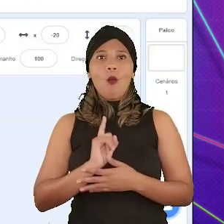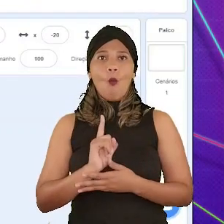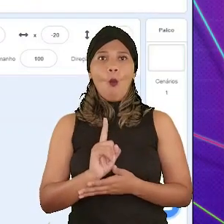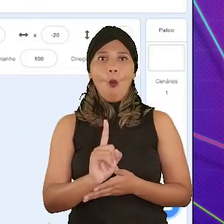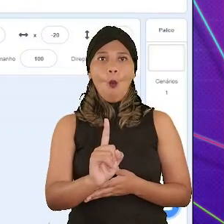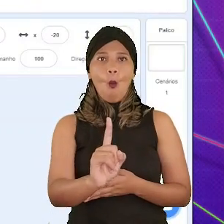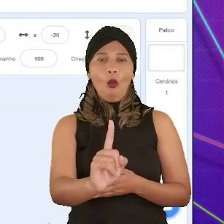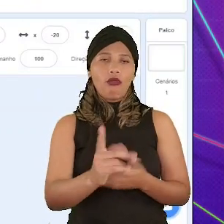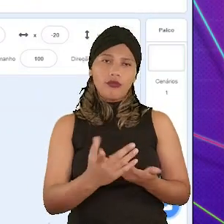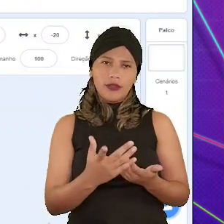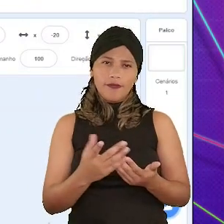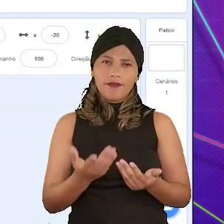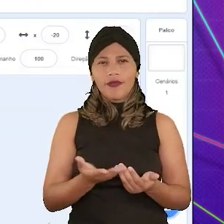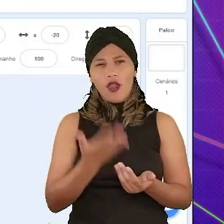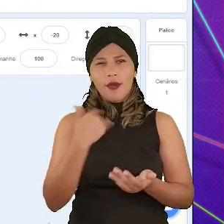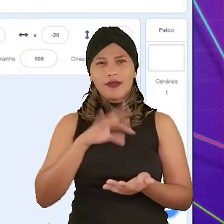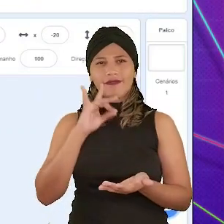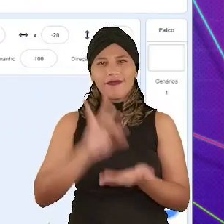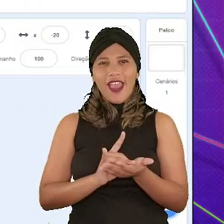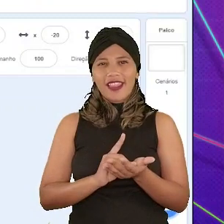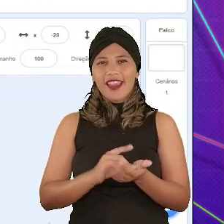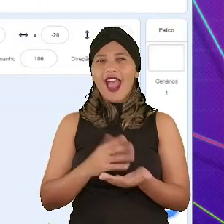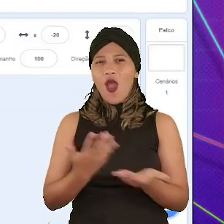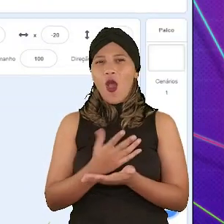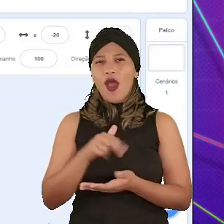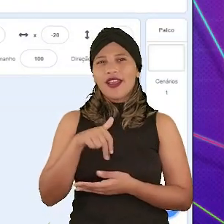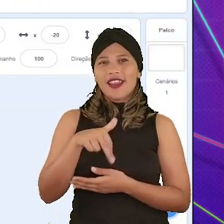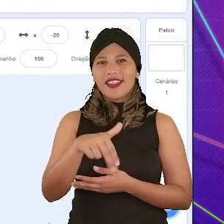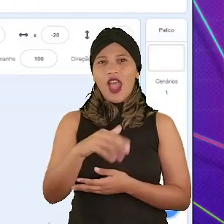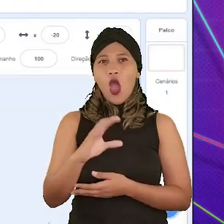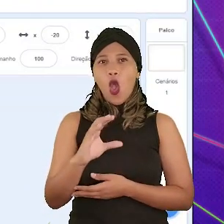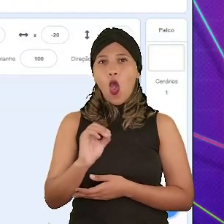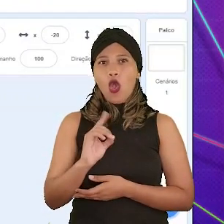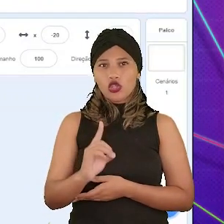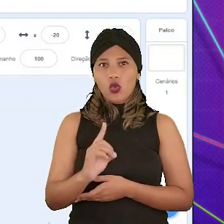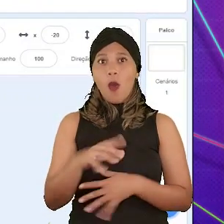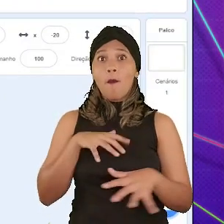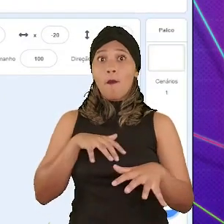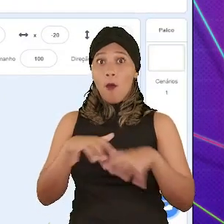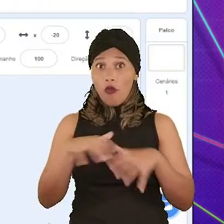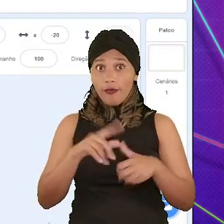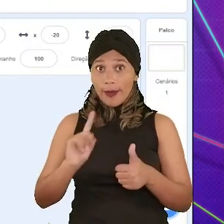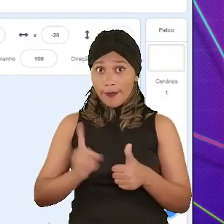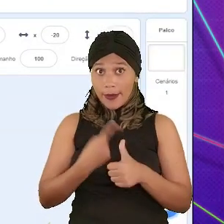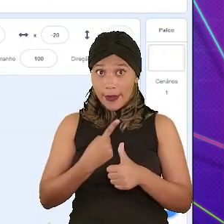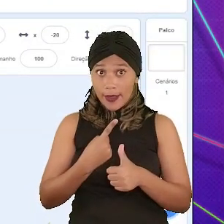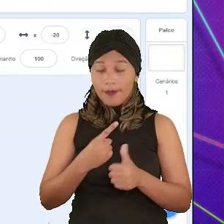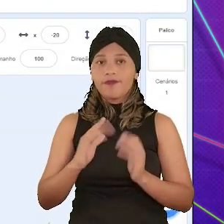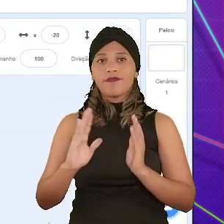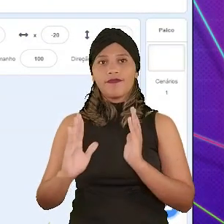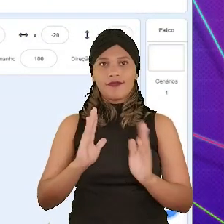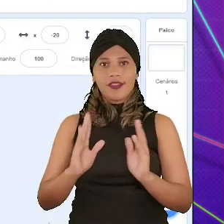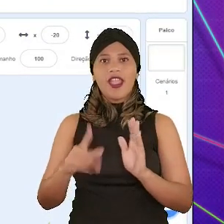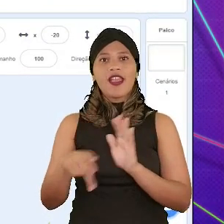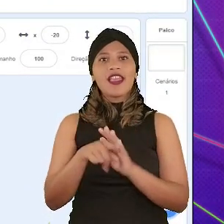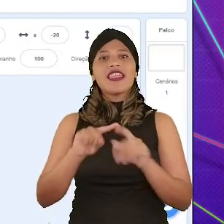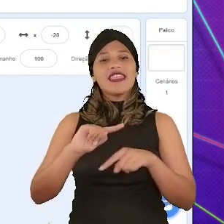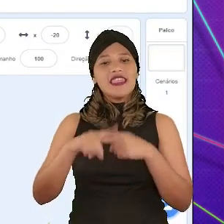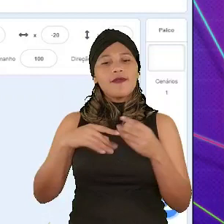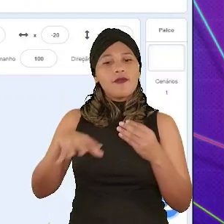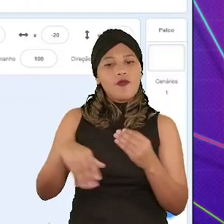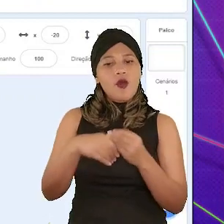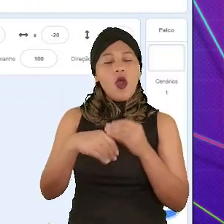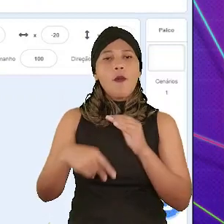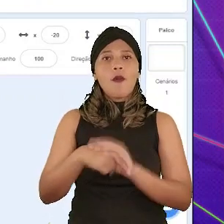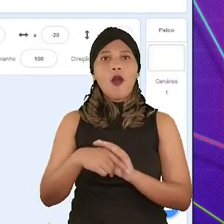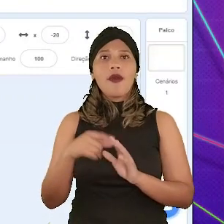Então, galera, vamos pôr nosso personagem para andar de fato, primeiramente, com esse código de movimentação. Agora a gente vai abrir a aba das